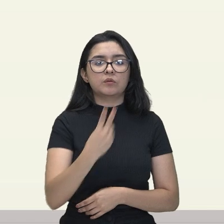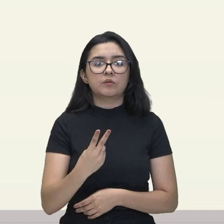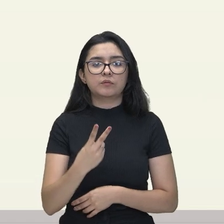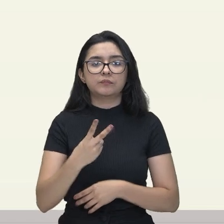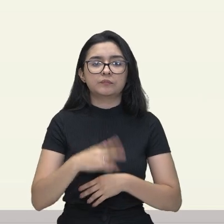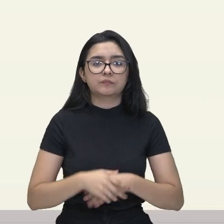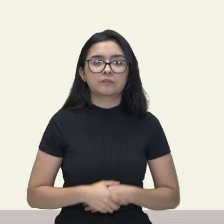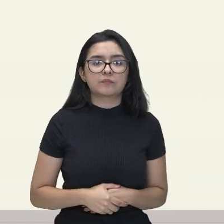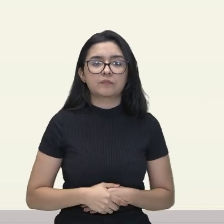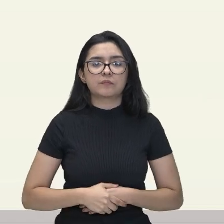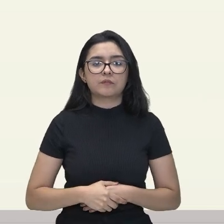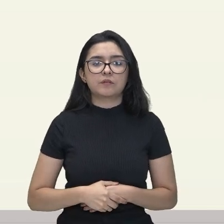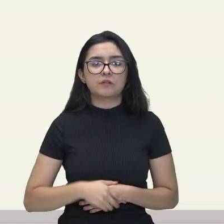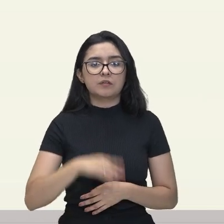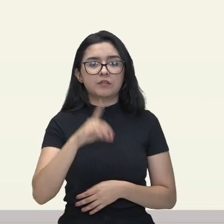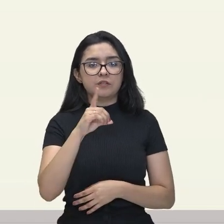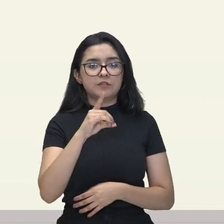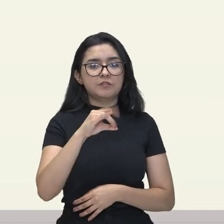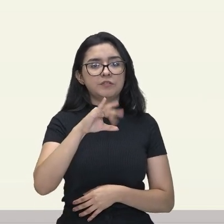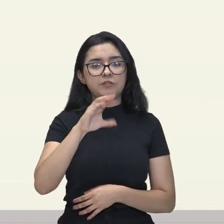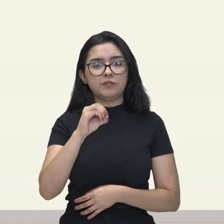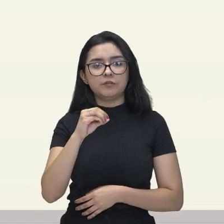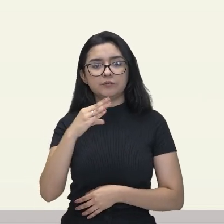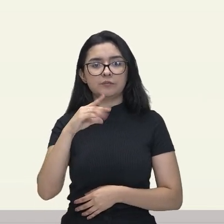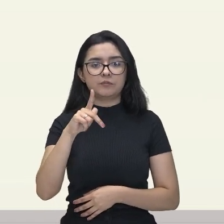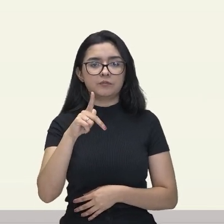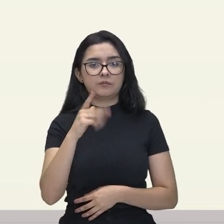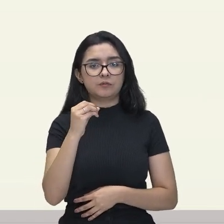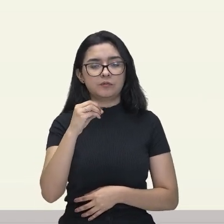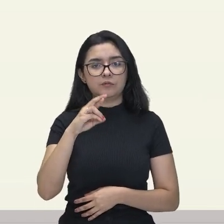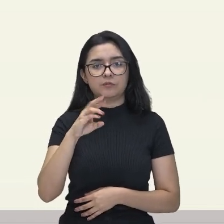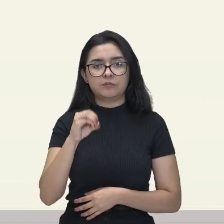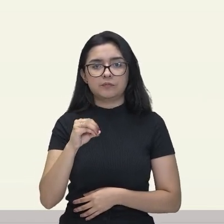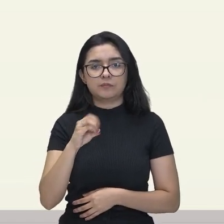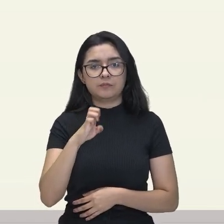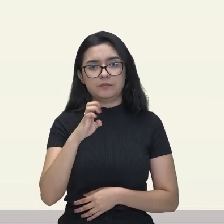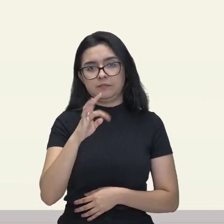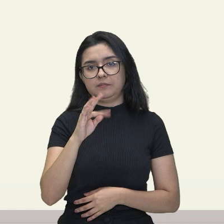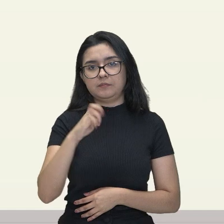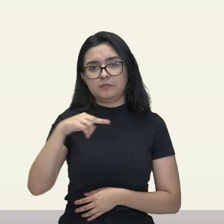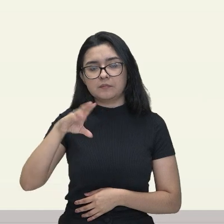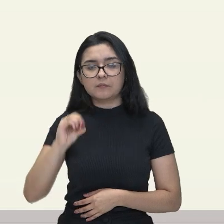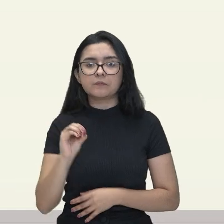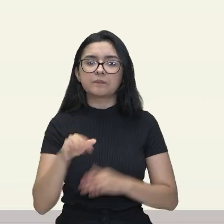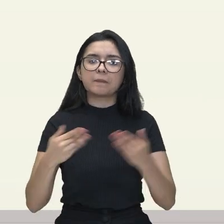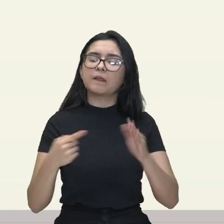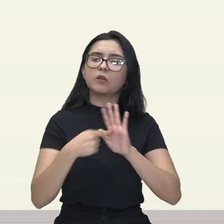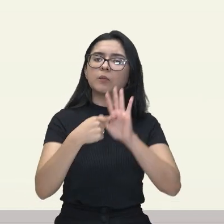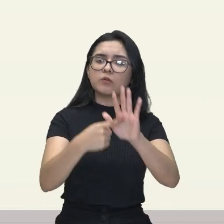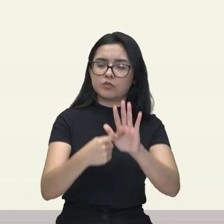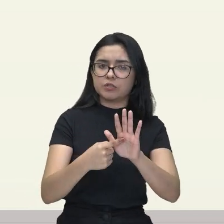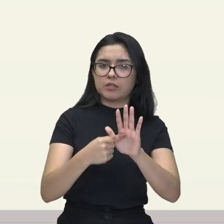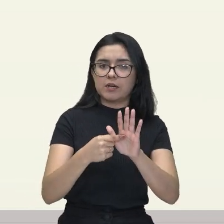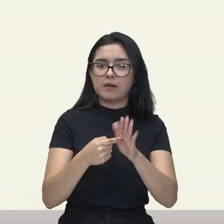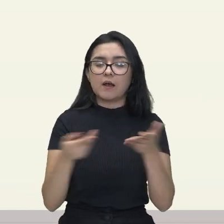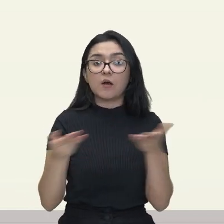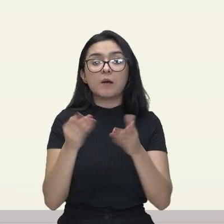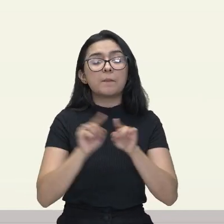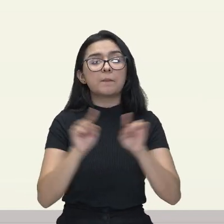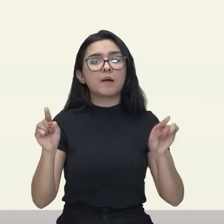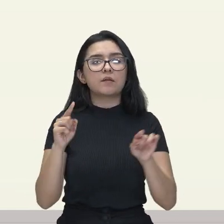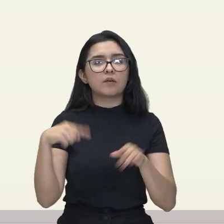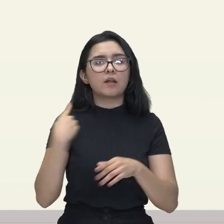Não apareceu no nosso mural do conhecimento, mas eu quero resgatar para vocês,